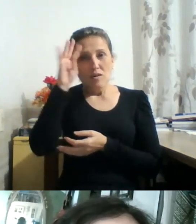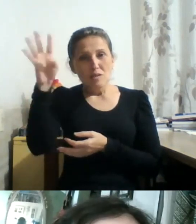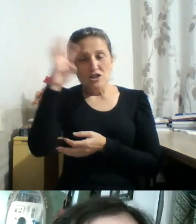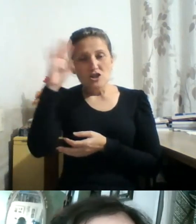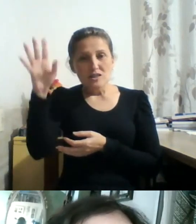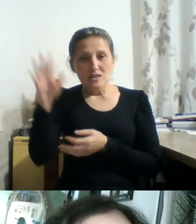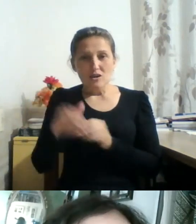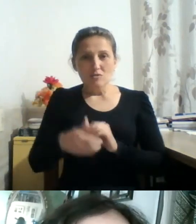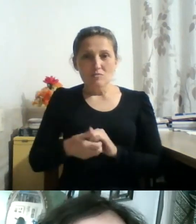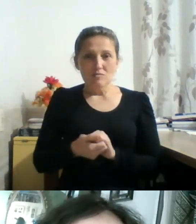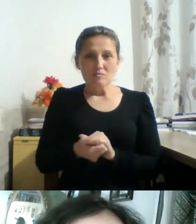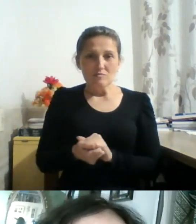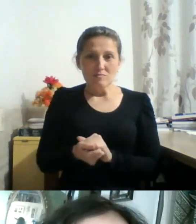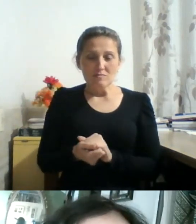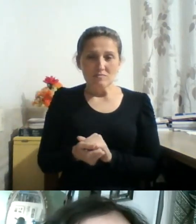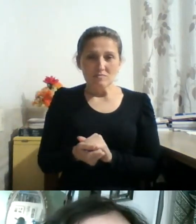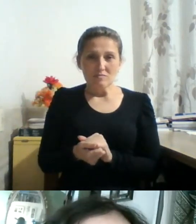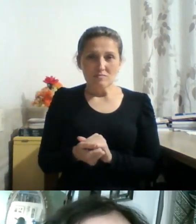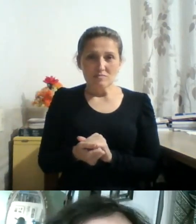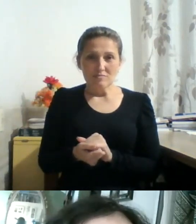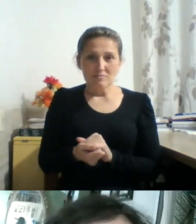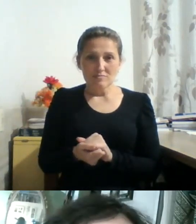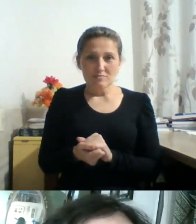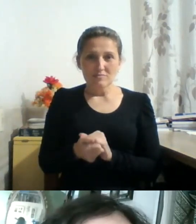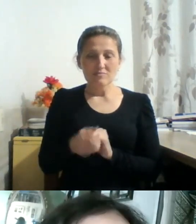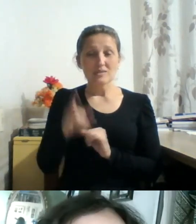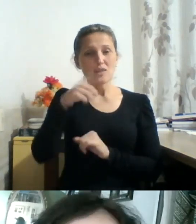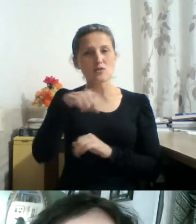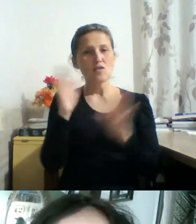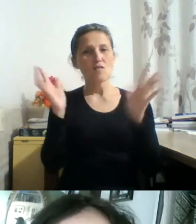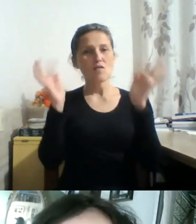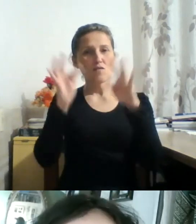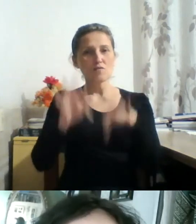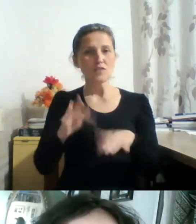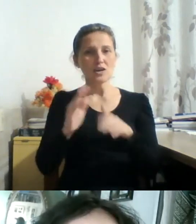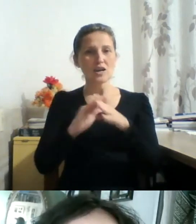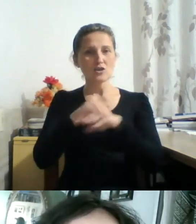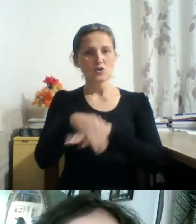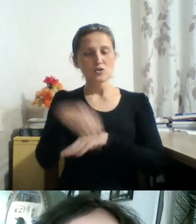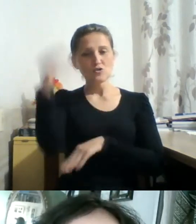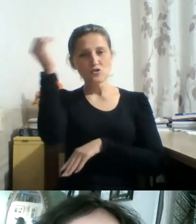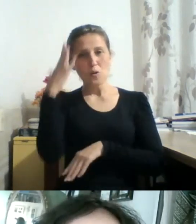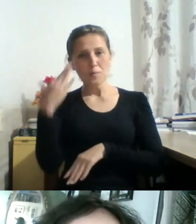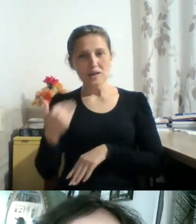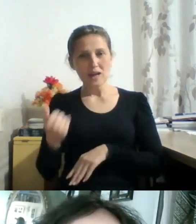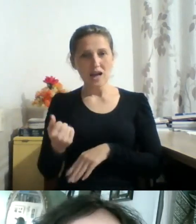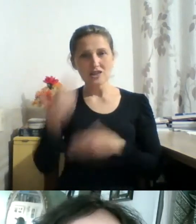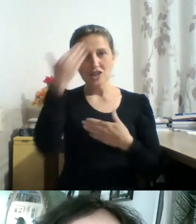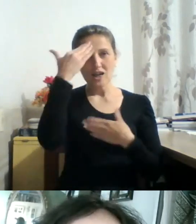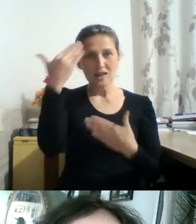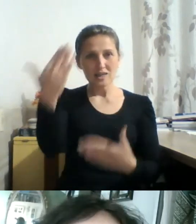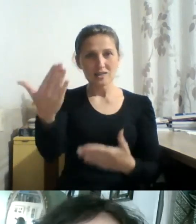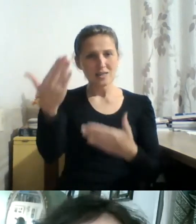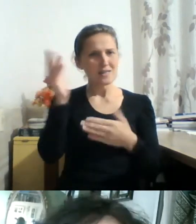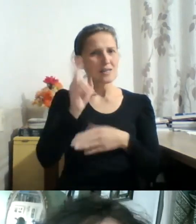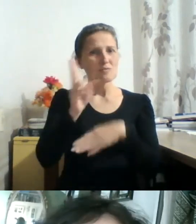Eu acho que essa é a frase ótima para a gente encerrar essa noite de homenagem. Agradecer a generosidade